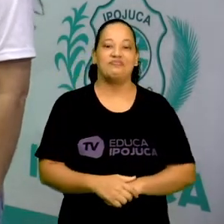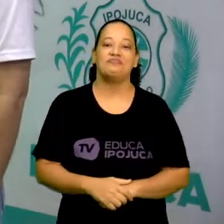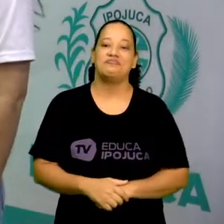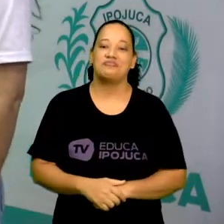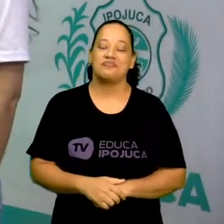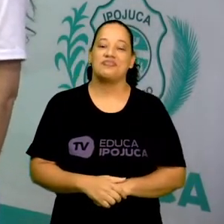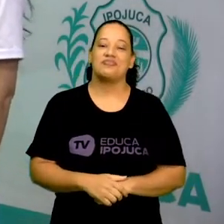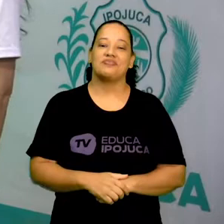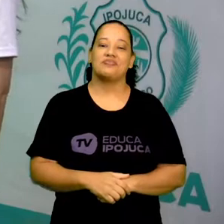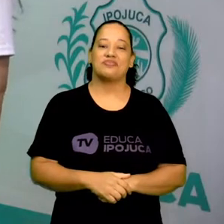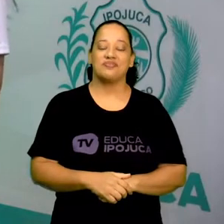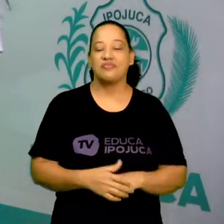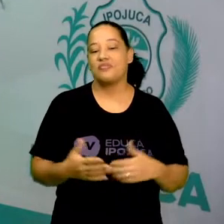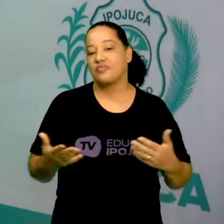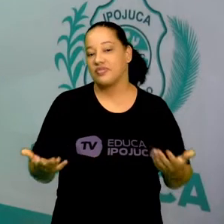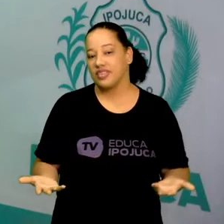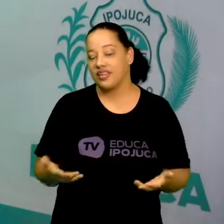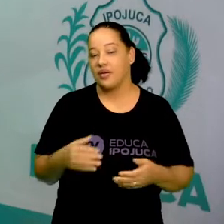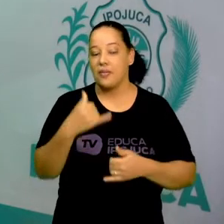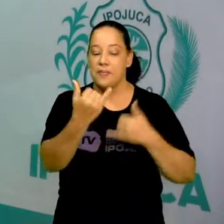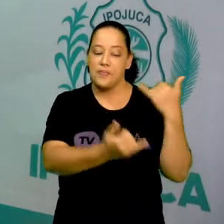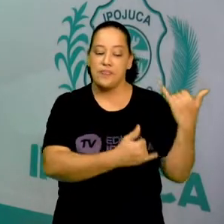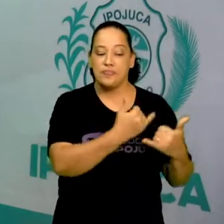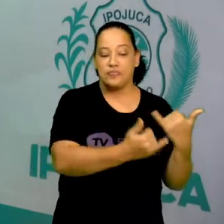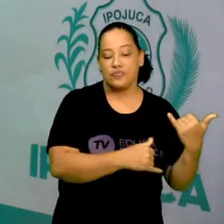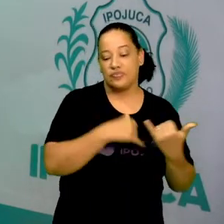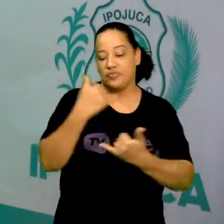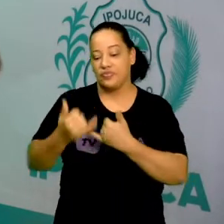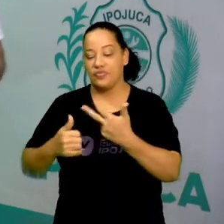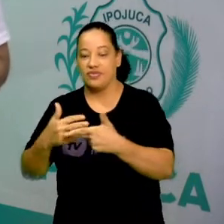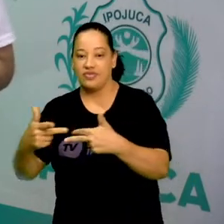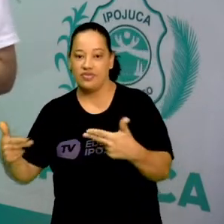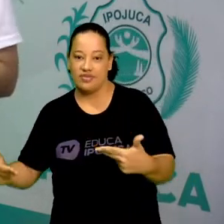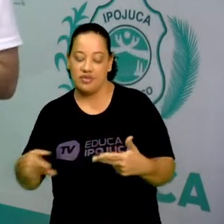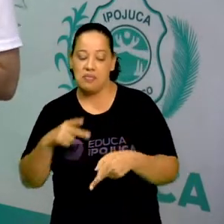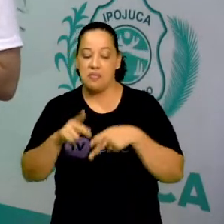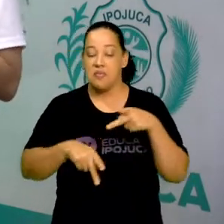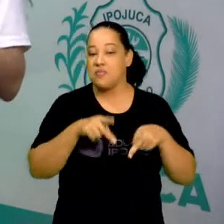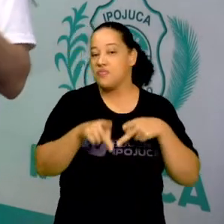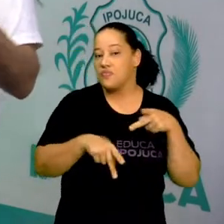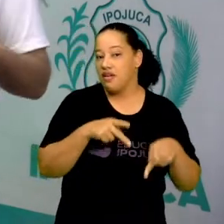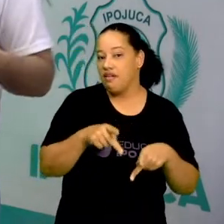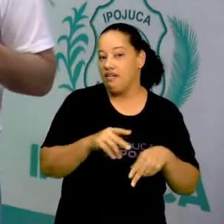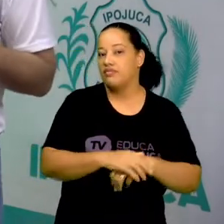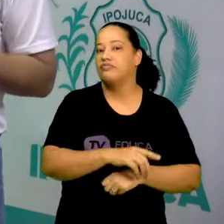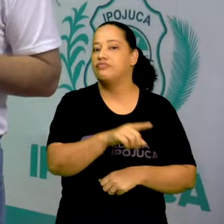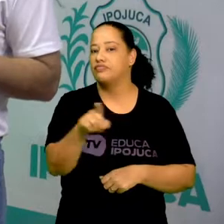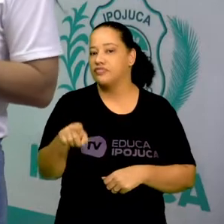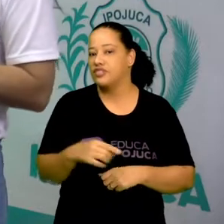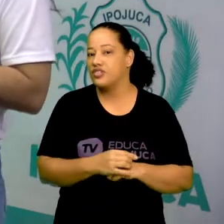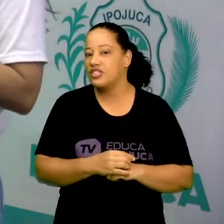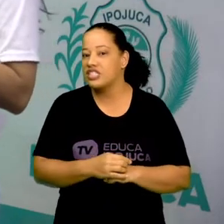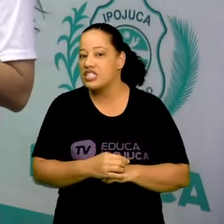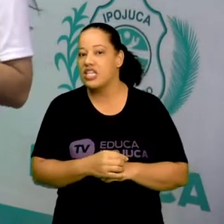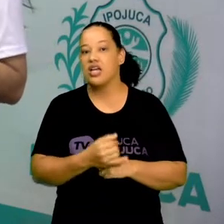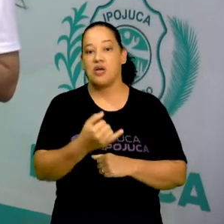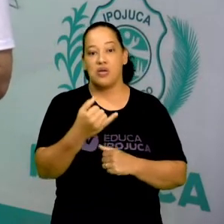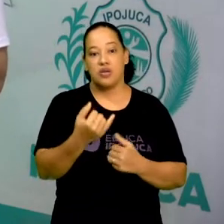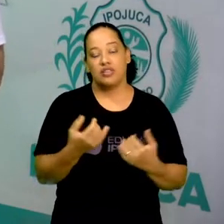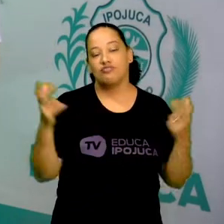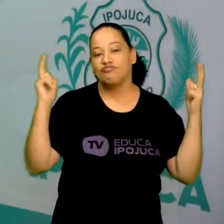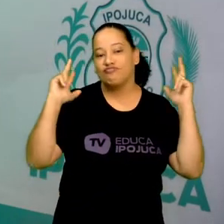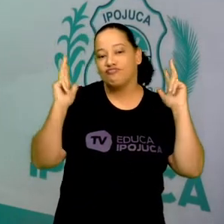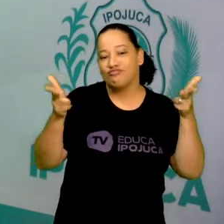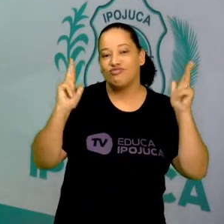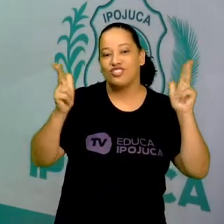Bom, brincadeiras e jogos populares. Quem aí nunca se